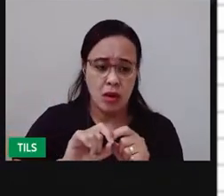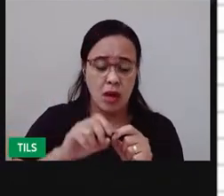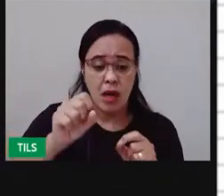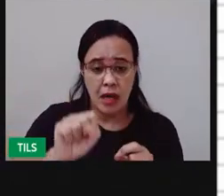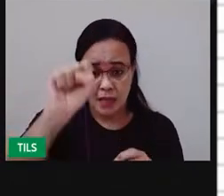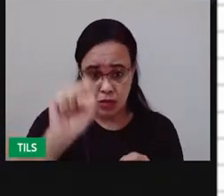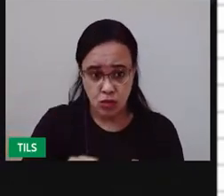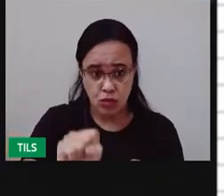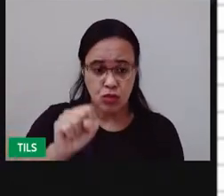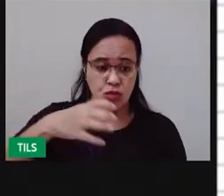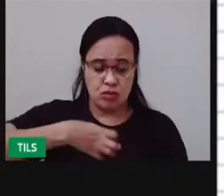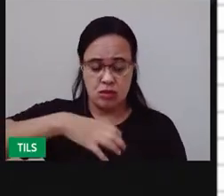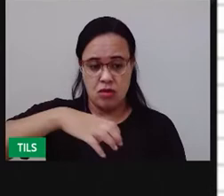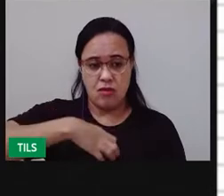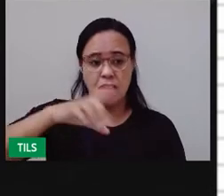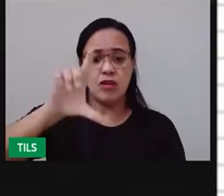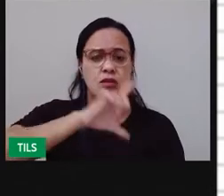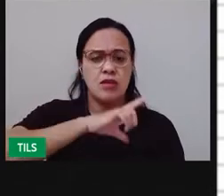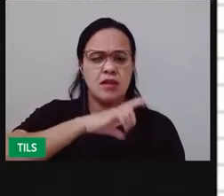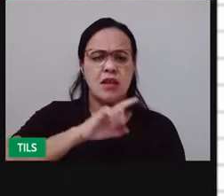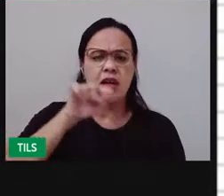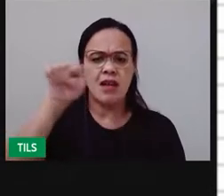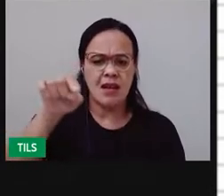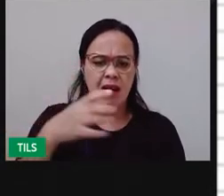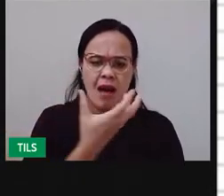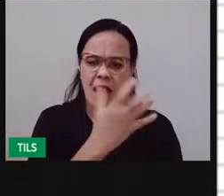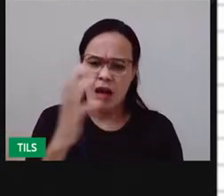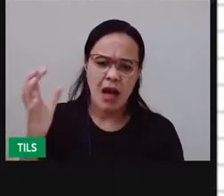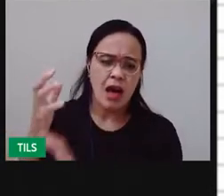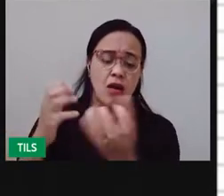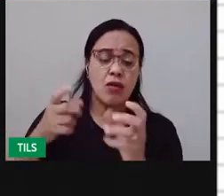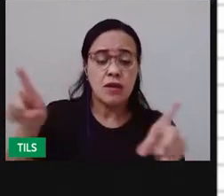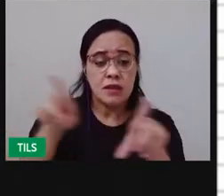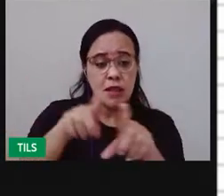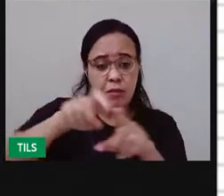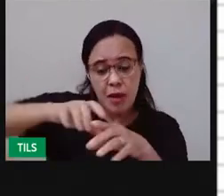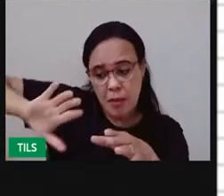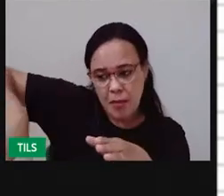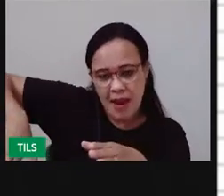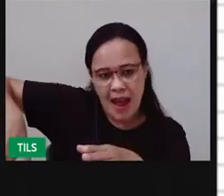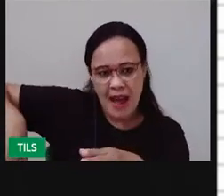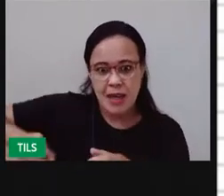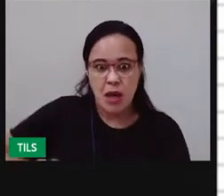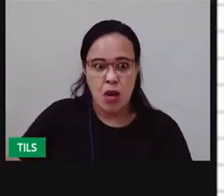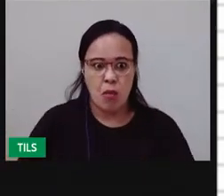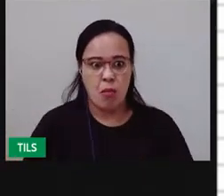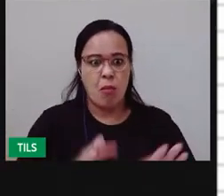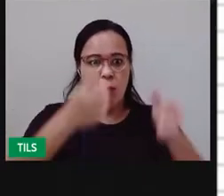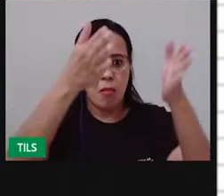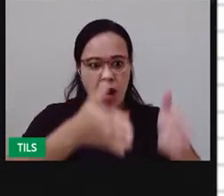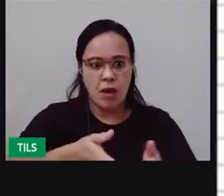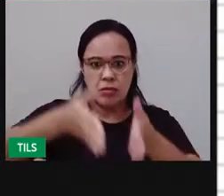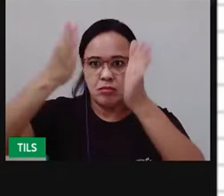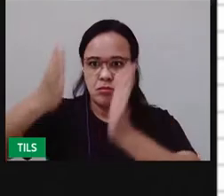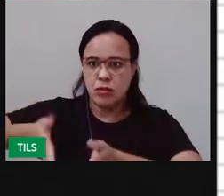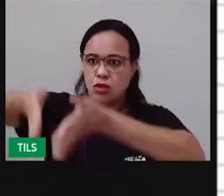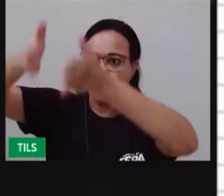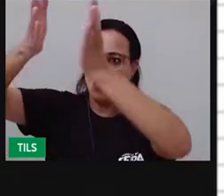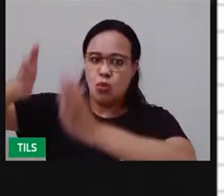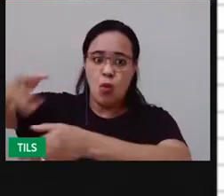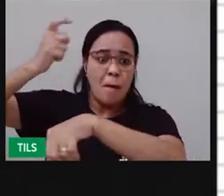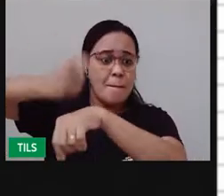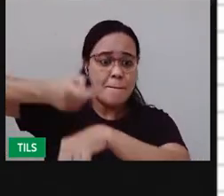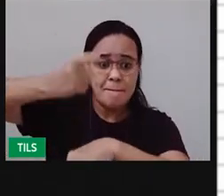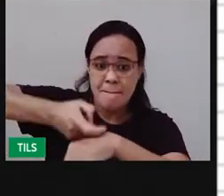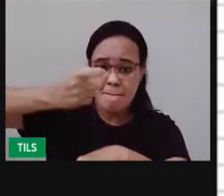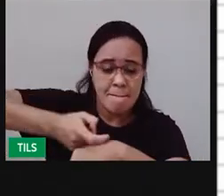encontramos planícies litorâneas e praias com a presença de falésias, verdadeiros paredões, estupidos